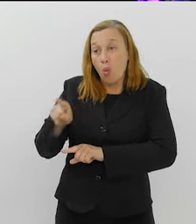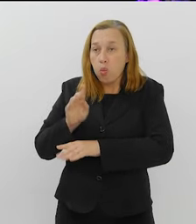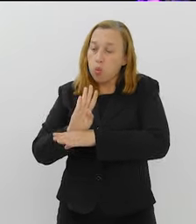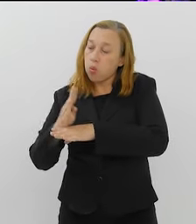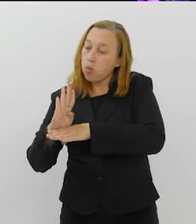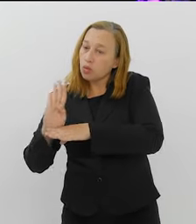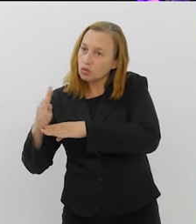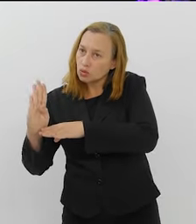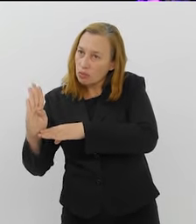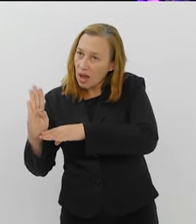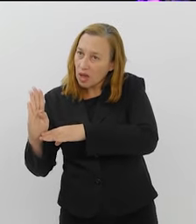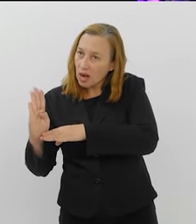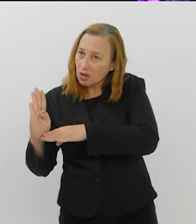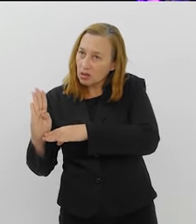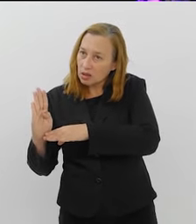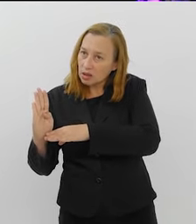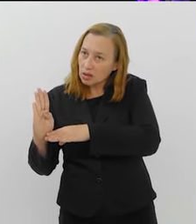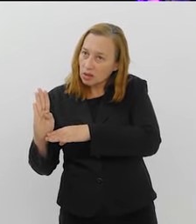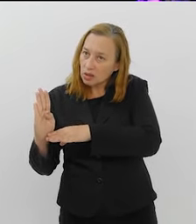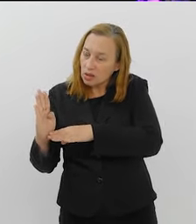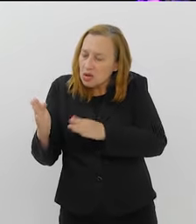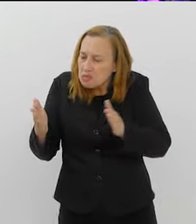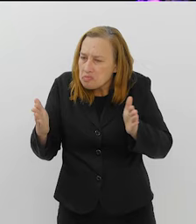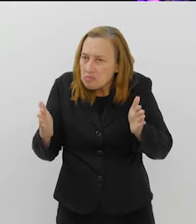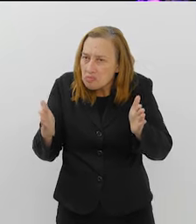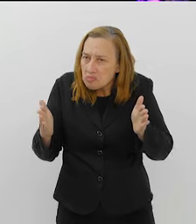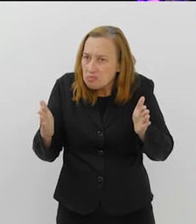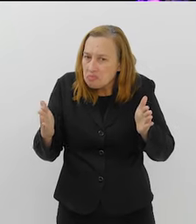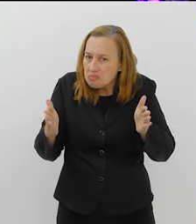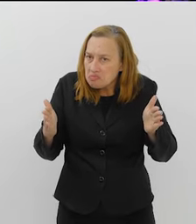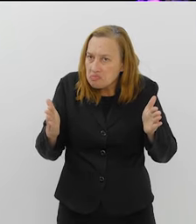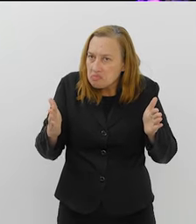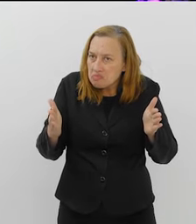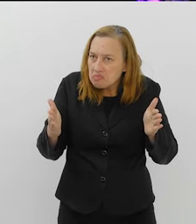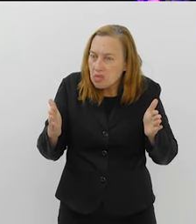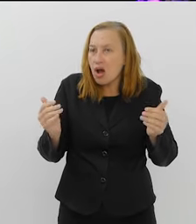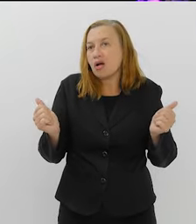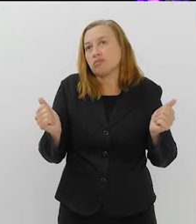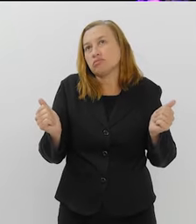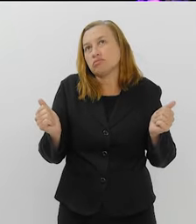tubarão de metade de cadeia trófica, ele é um tubarão meso,